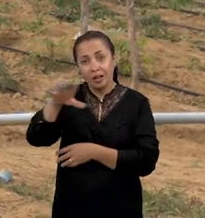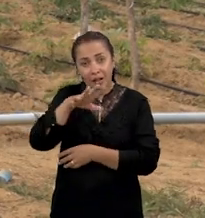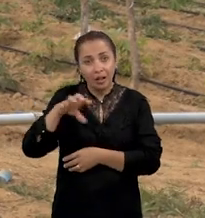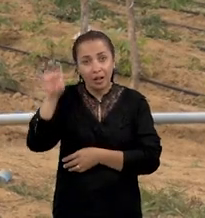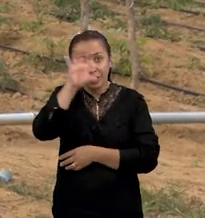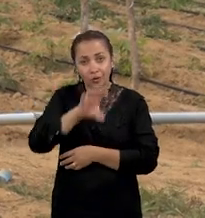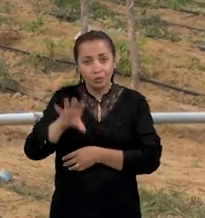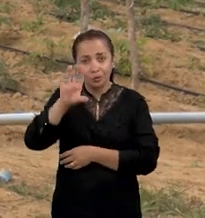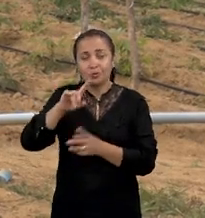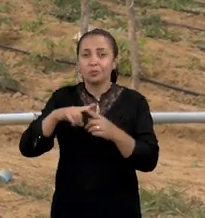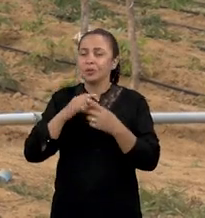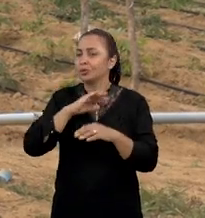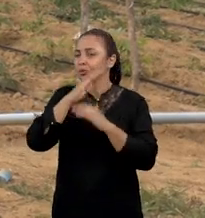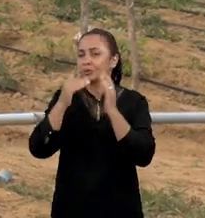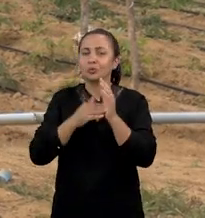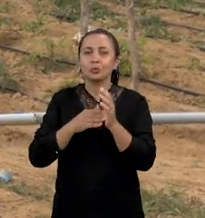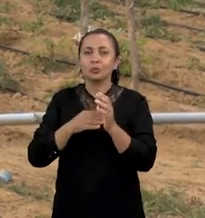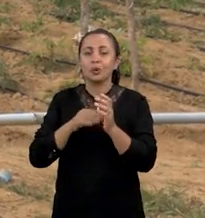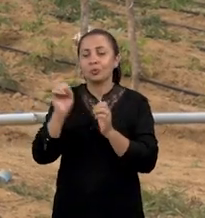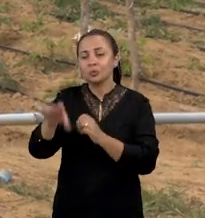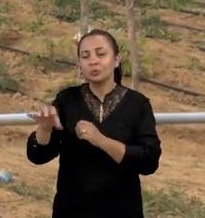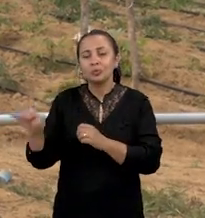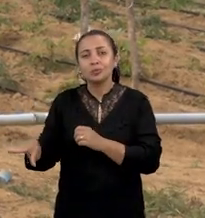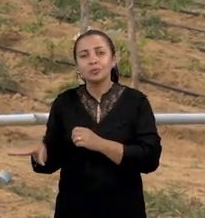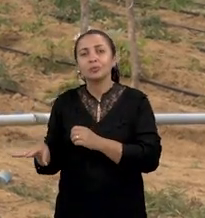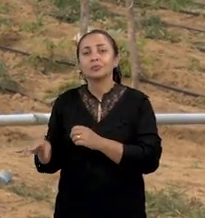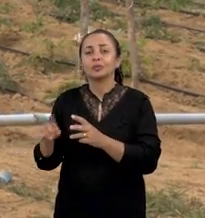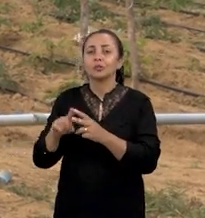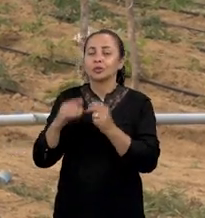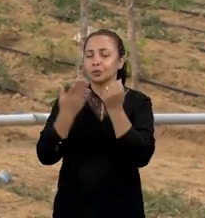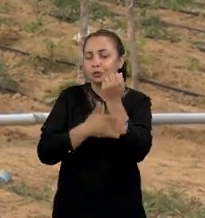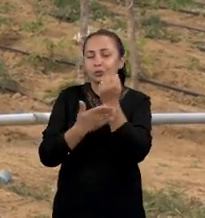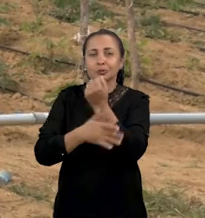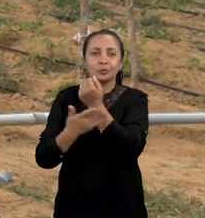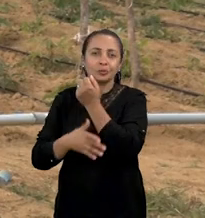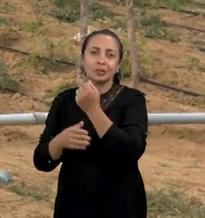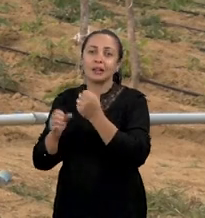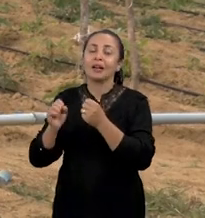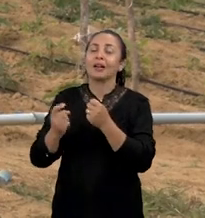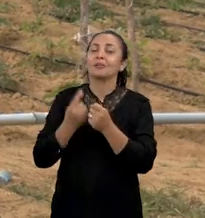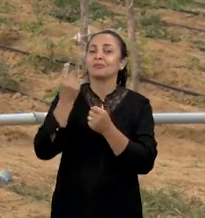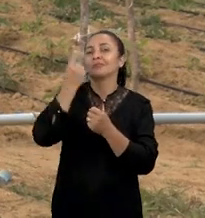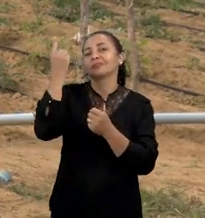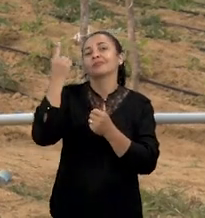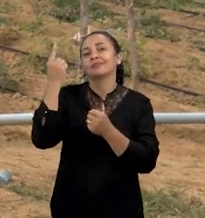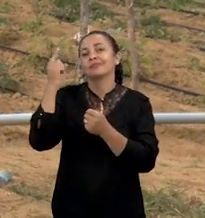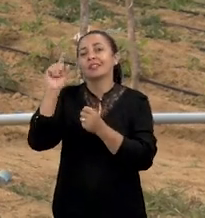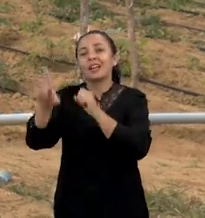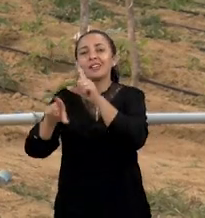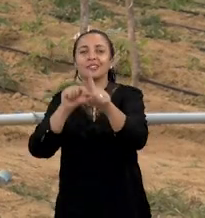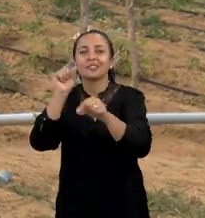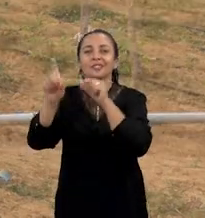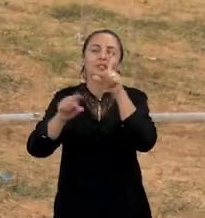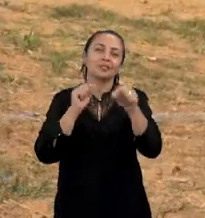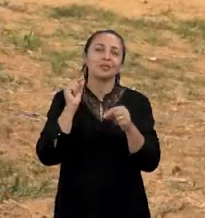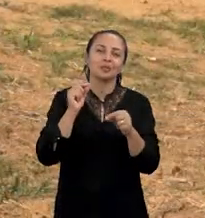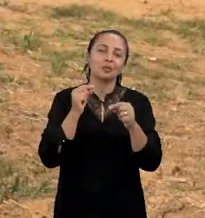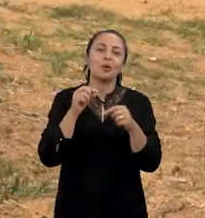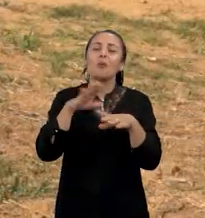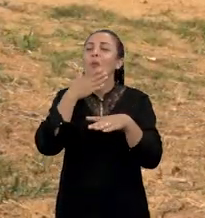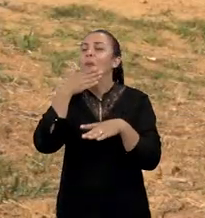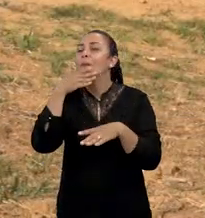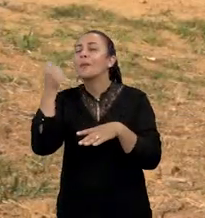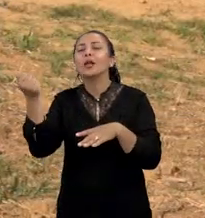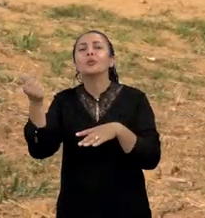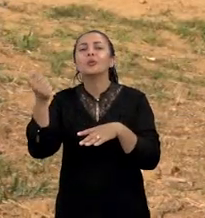região, mas de modo geral de todos os produtores de mandioca, que é aumentar o leque de opção que ele tem para escolher, para